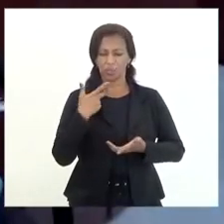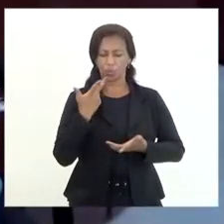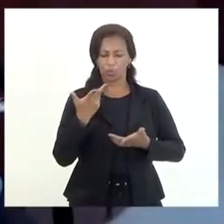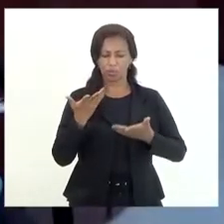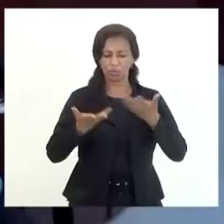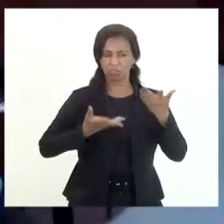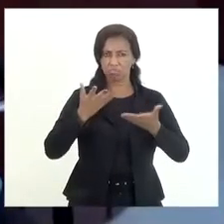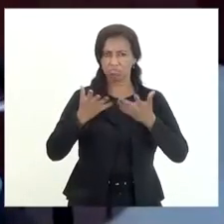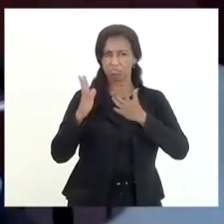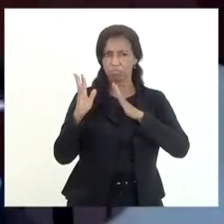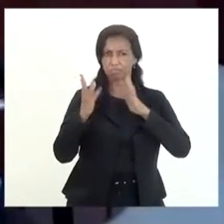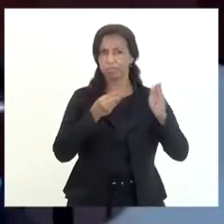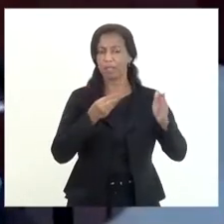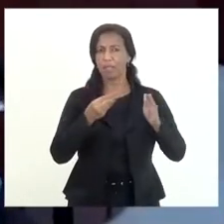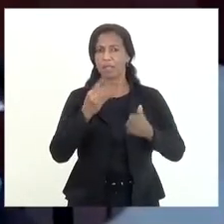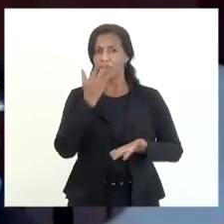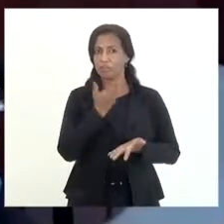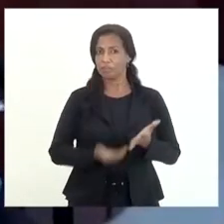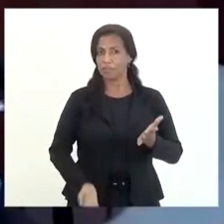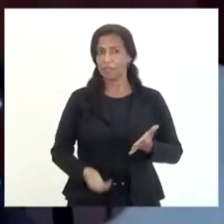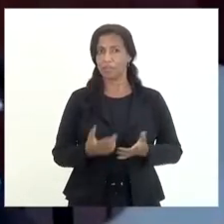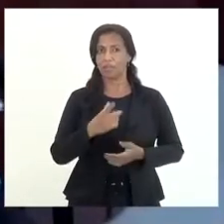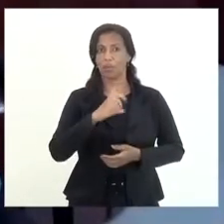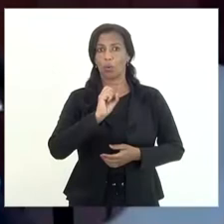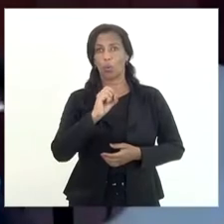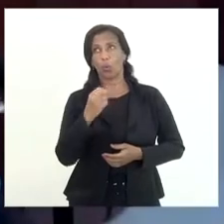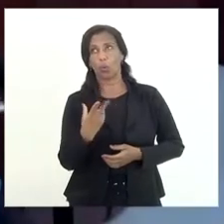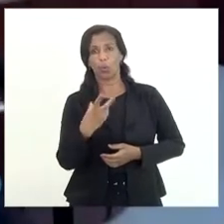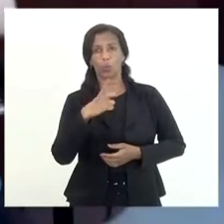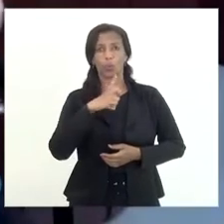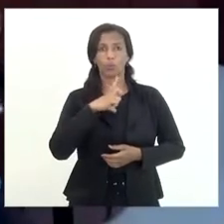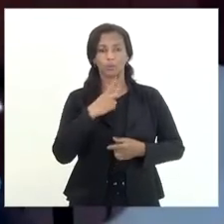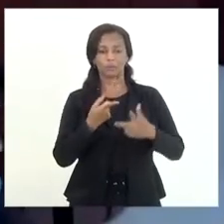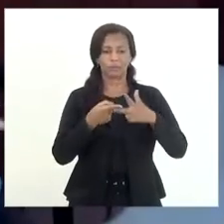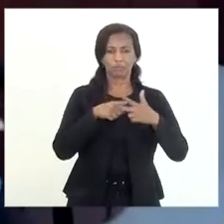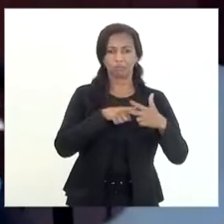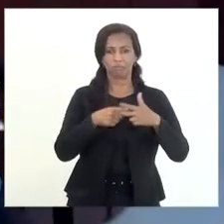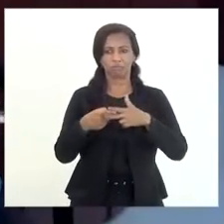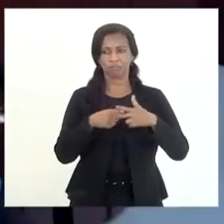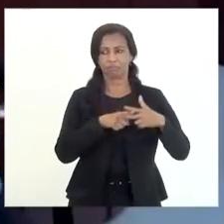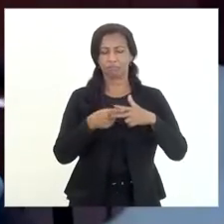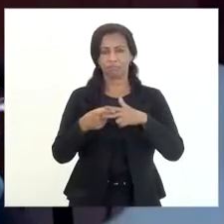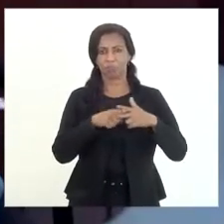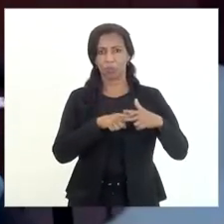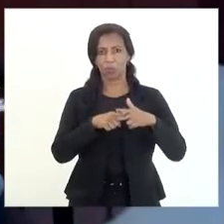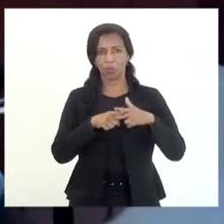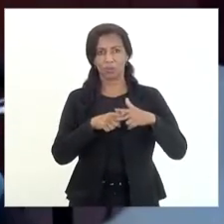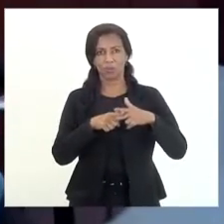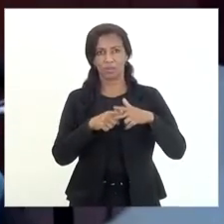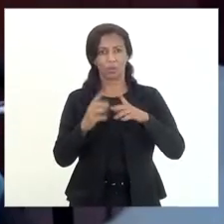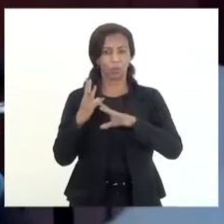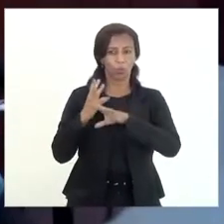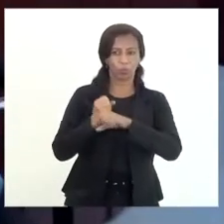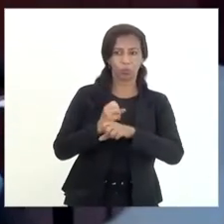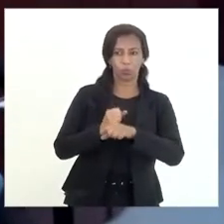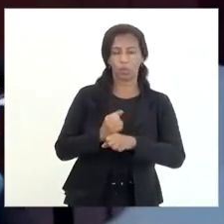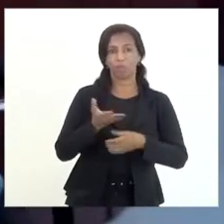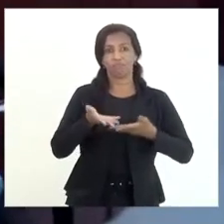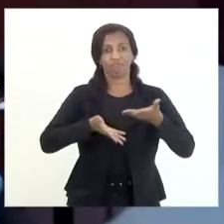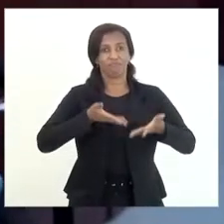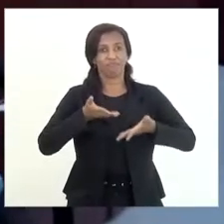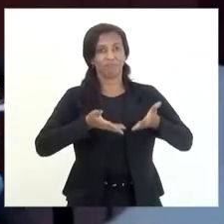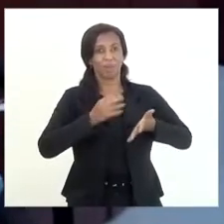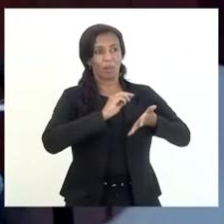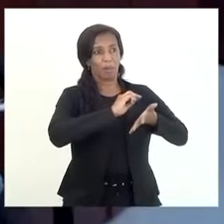da provisão de perdas em si ou desse ajuste contábil de provisão de perdas a gente está tratando de